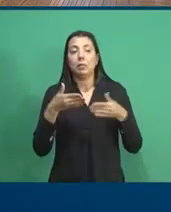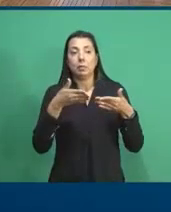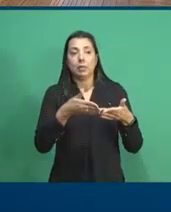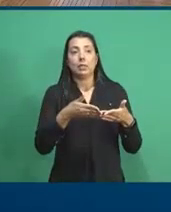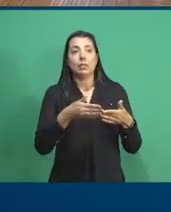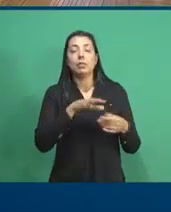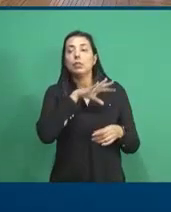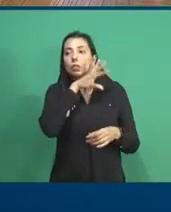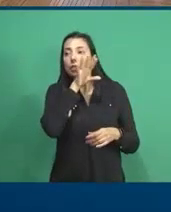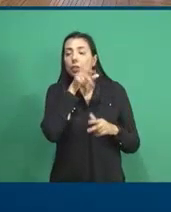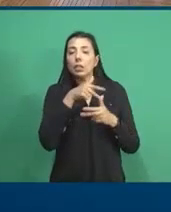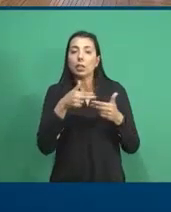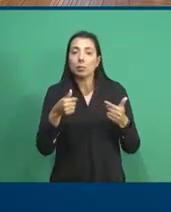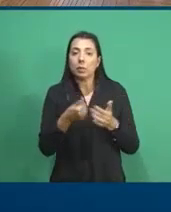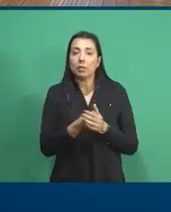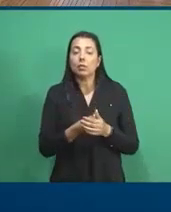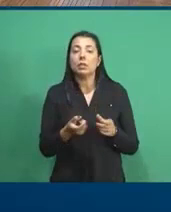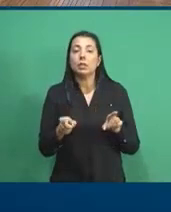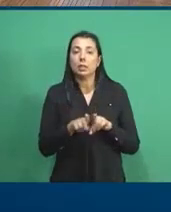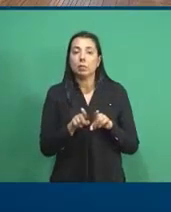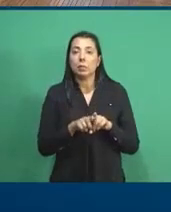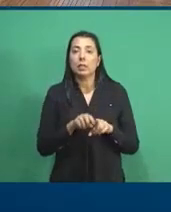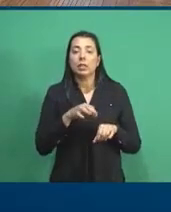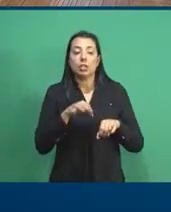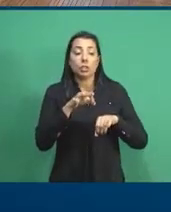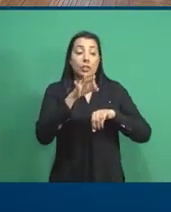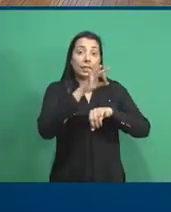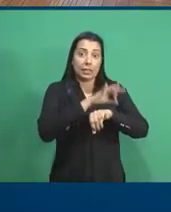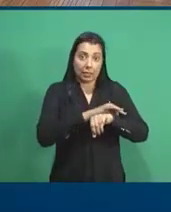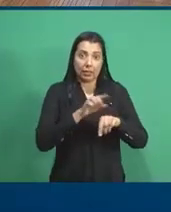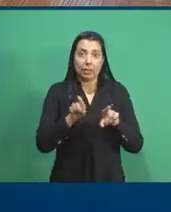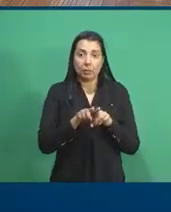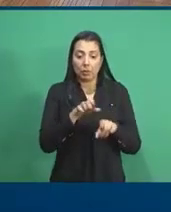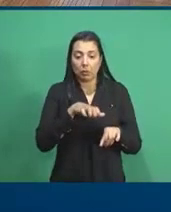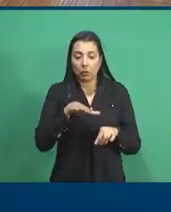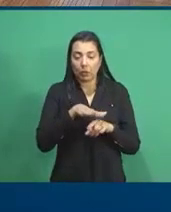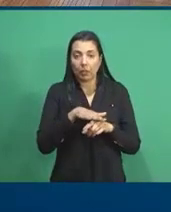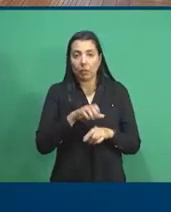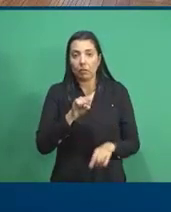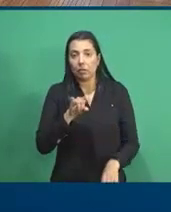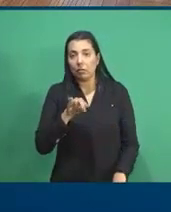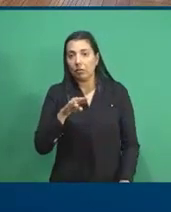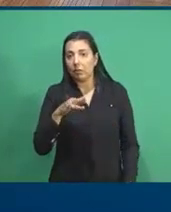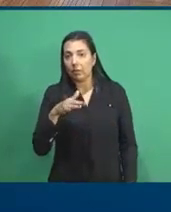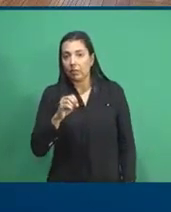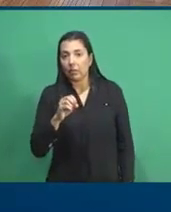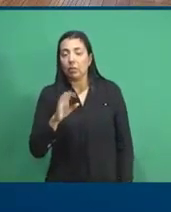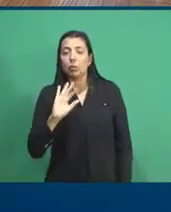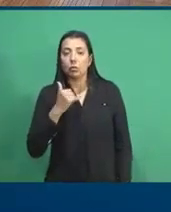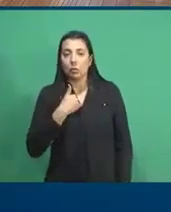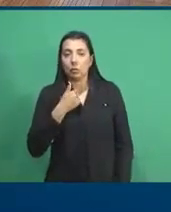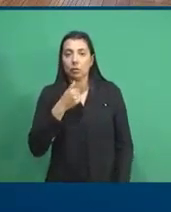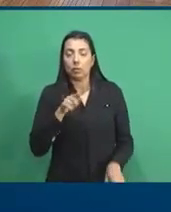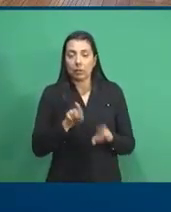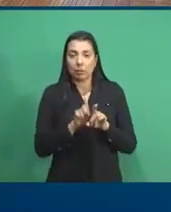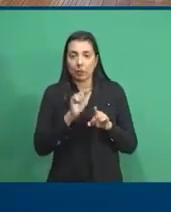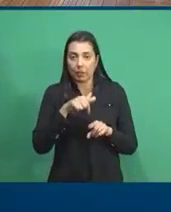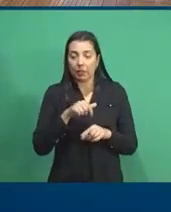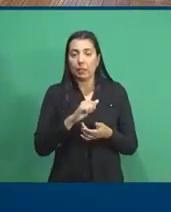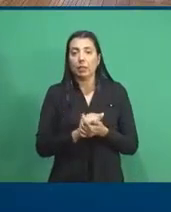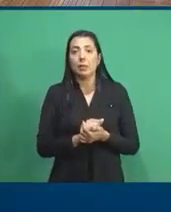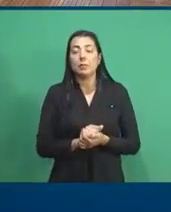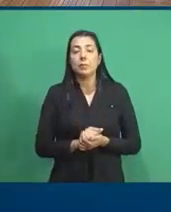animais e de insetos vetores, numa forma exótica, no ambiente silvestre, no nosso caso, no ambiente florestal.